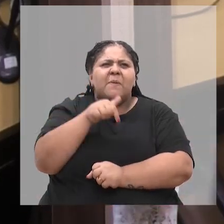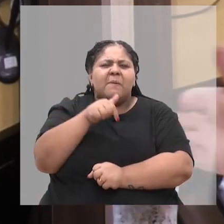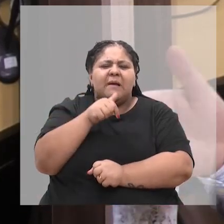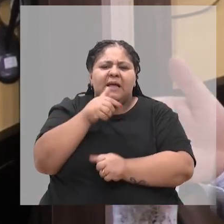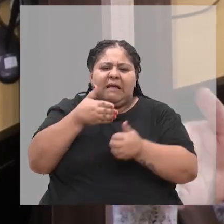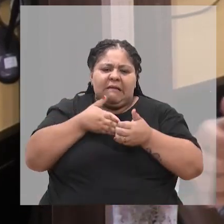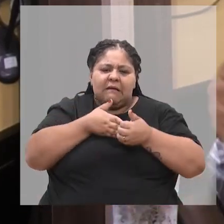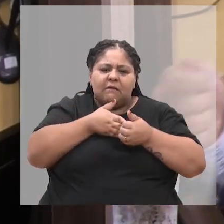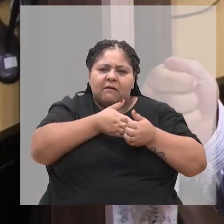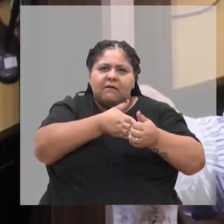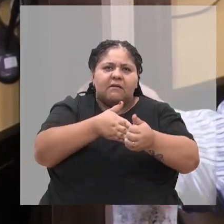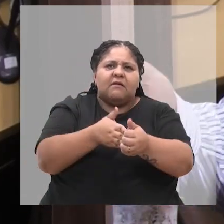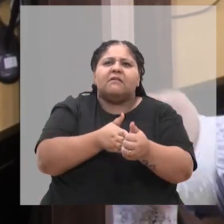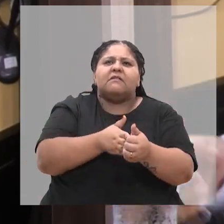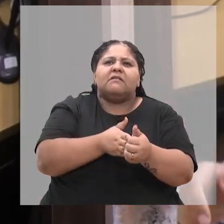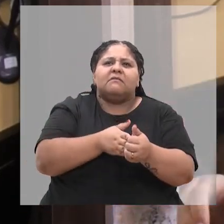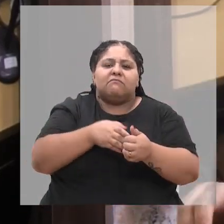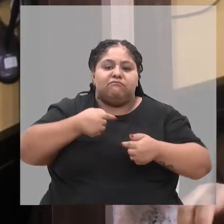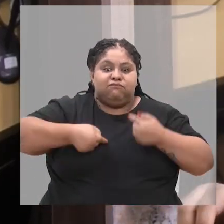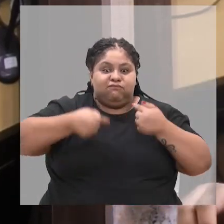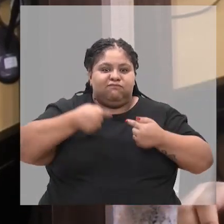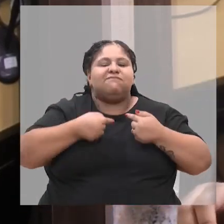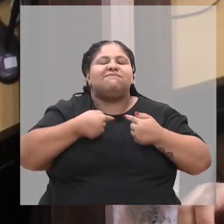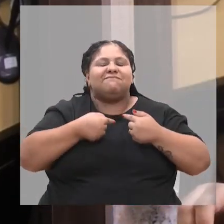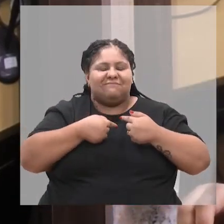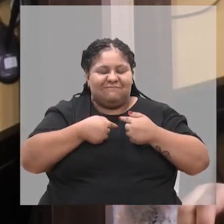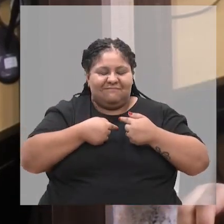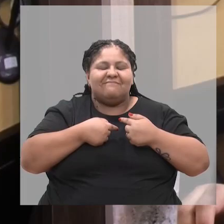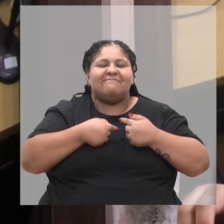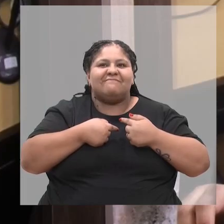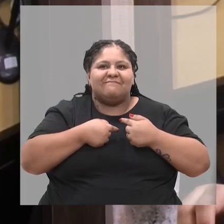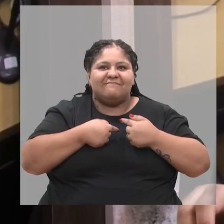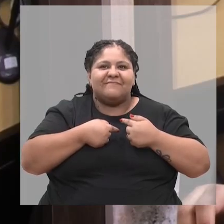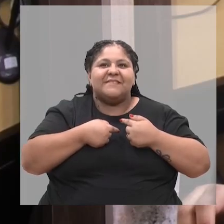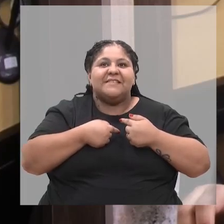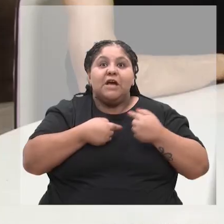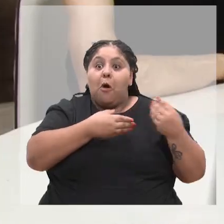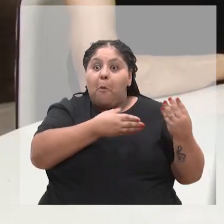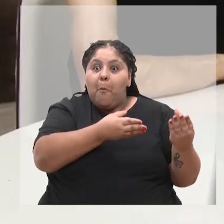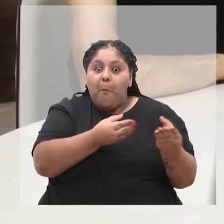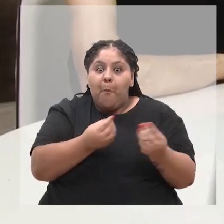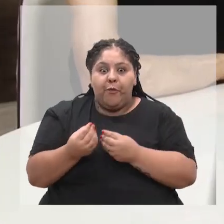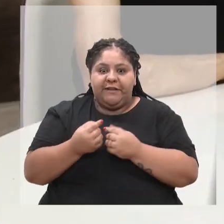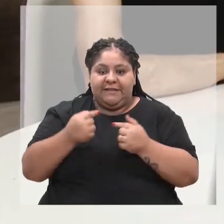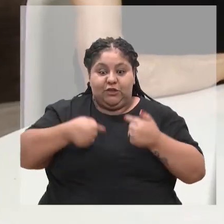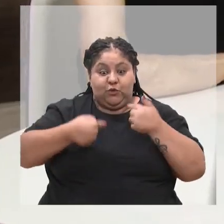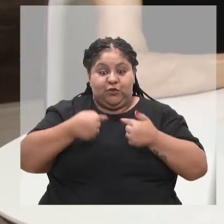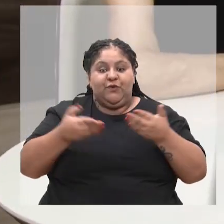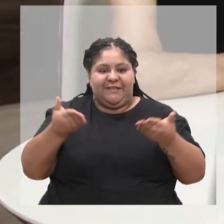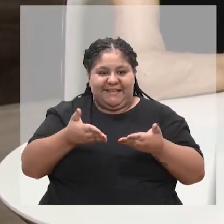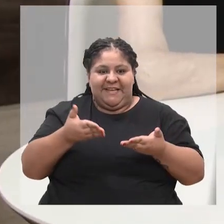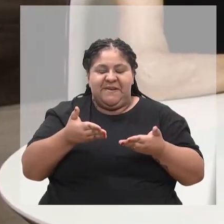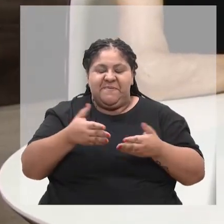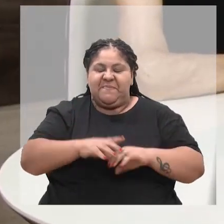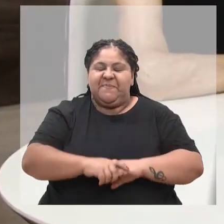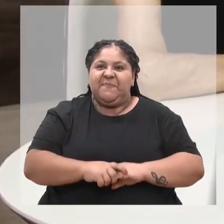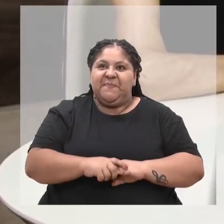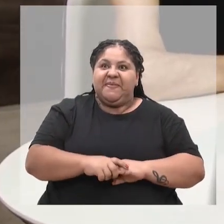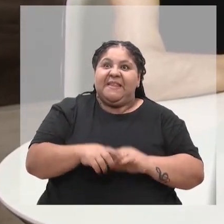acompanhar em ferrenhos debates. A causa animal costuma causar muitas discussões. Mas antes de